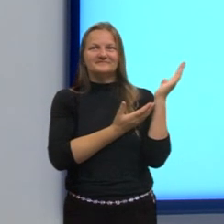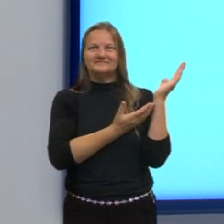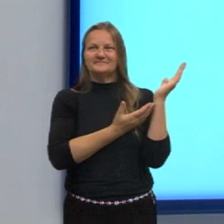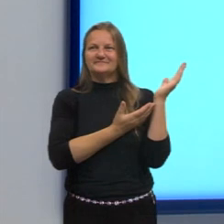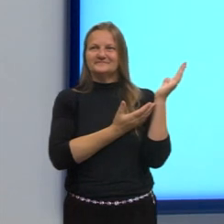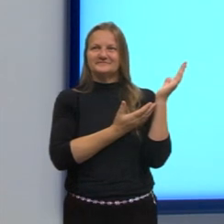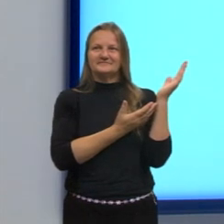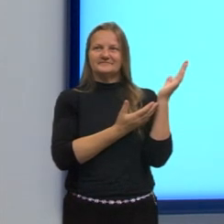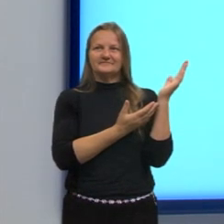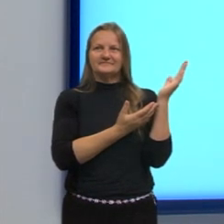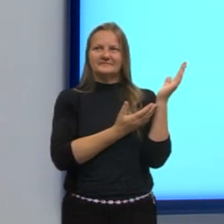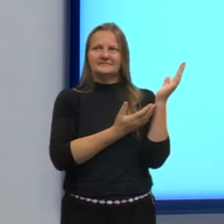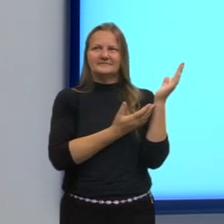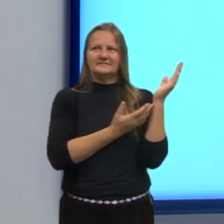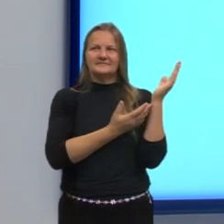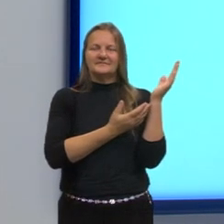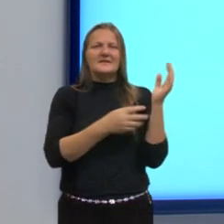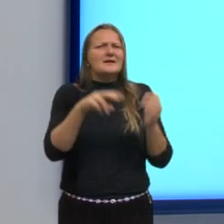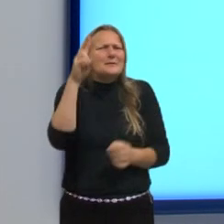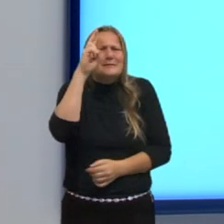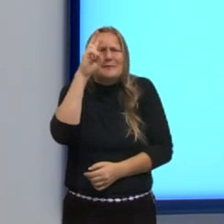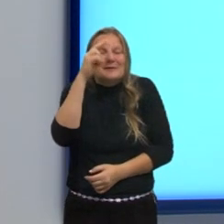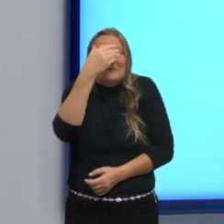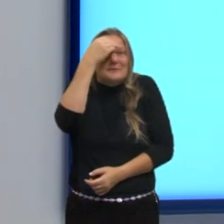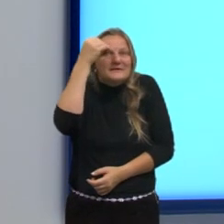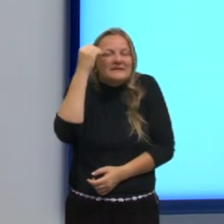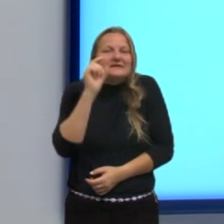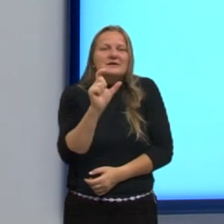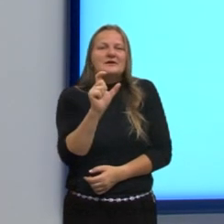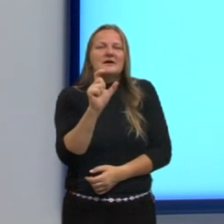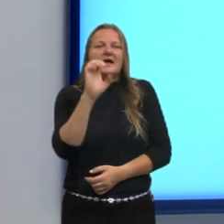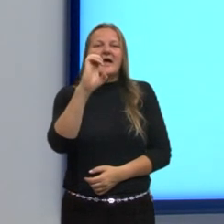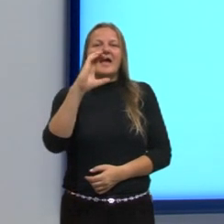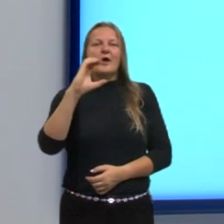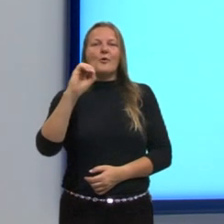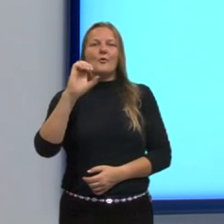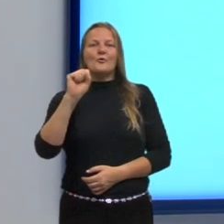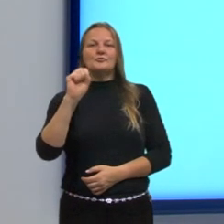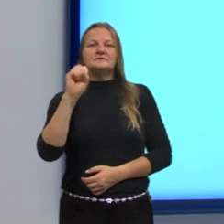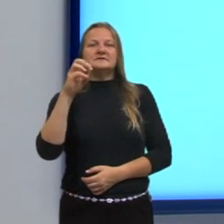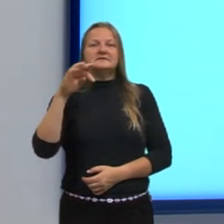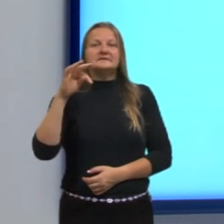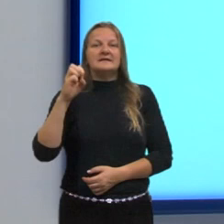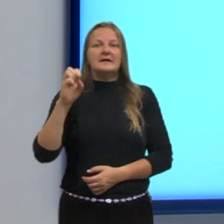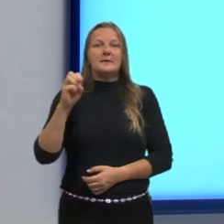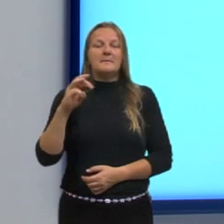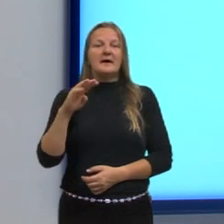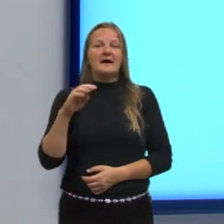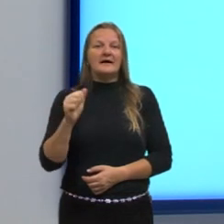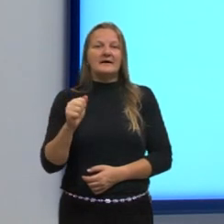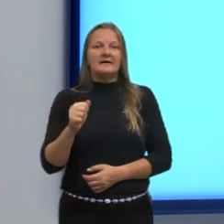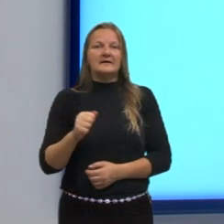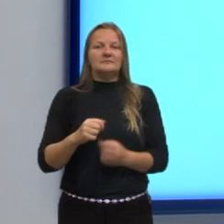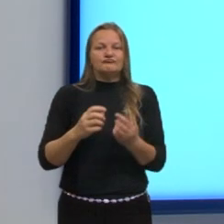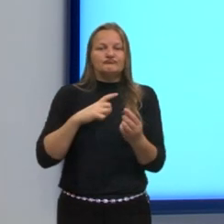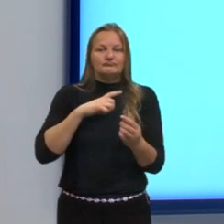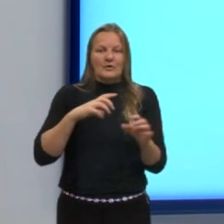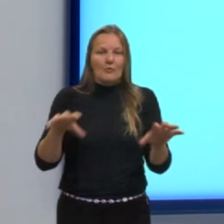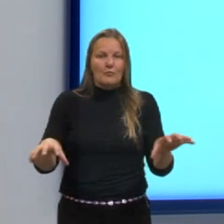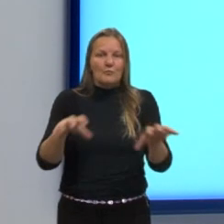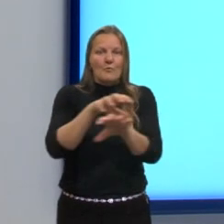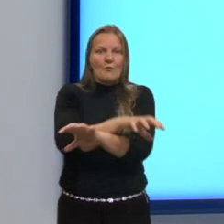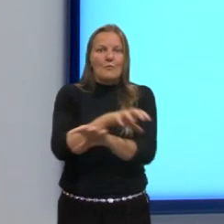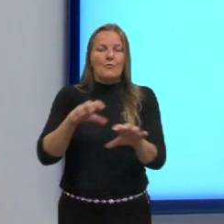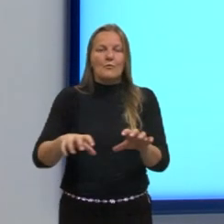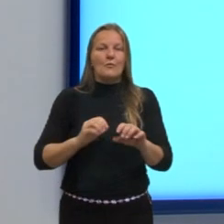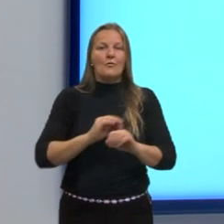professora, eu não vi o que... Não lembro mais ali o que é o ecossistema, o que é biótico e abiótico. Então, gente, é